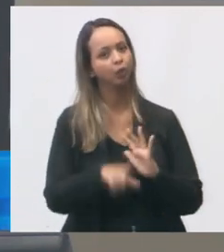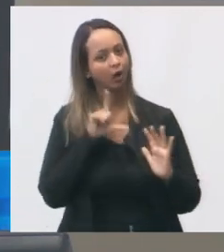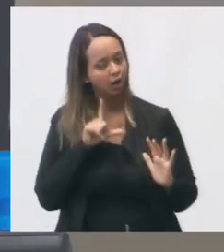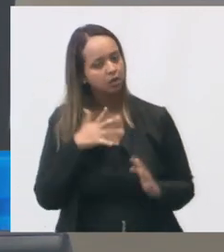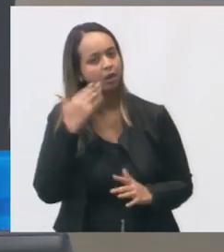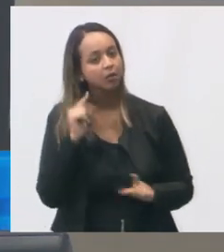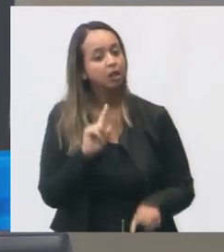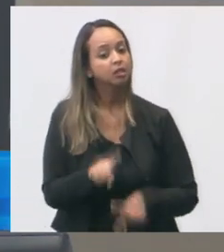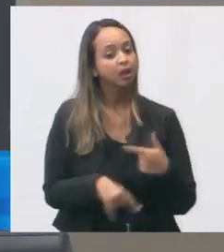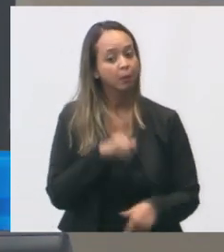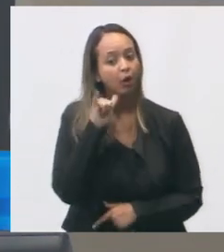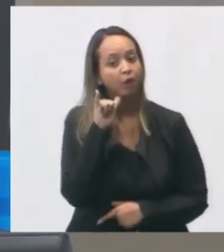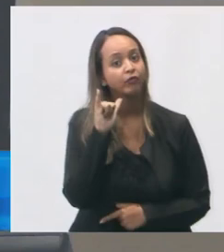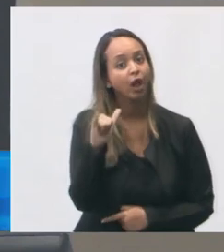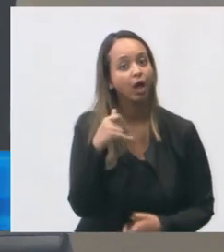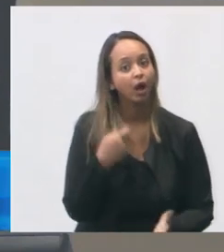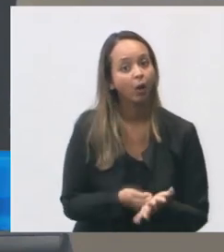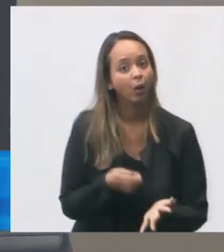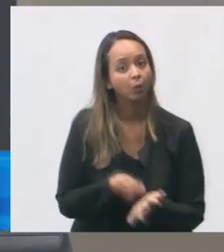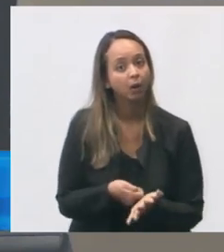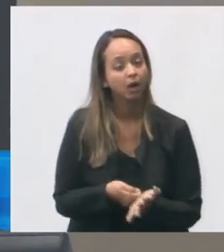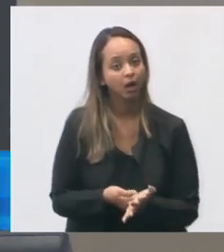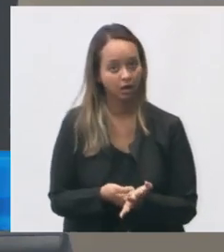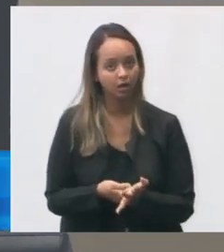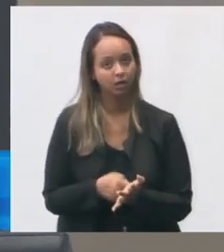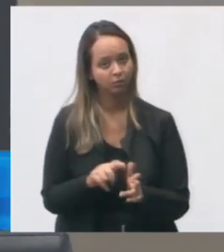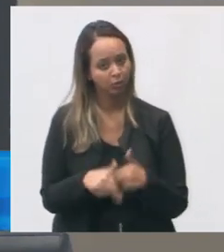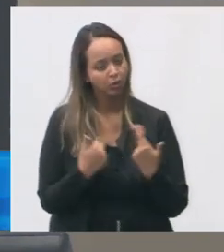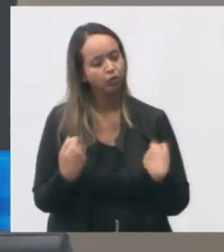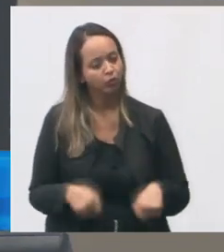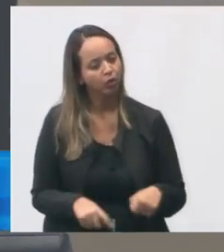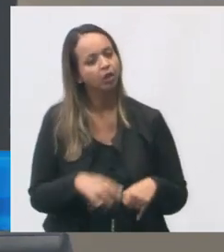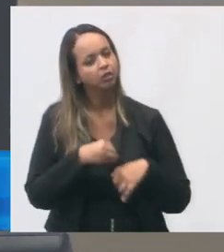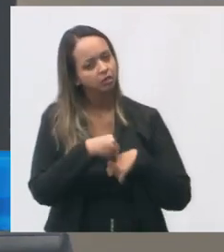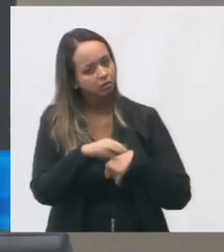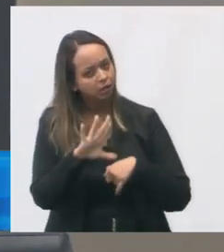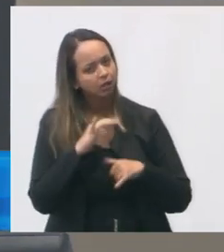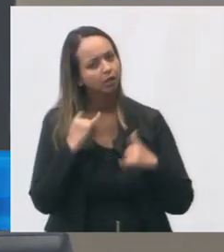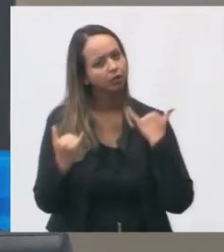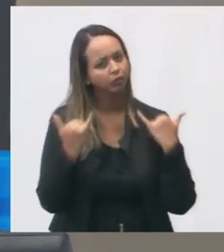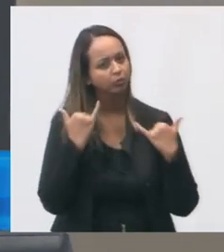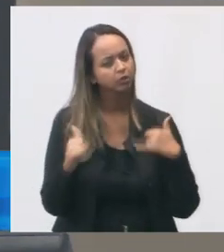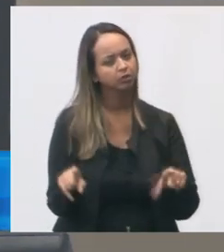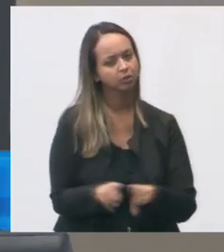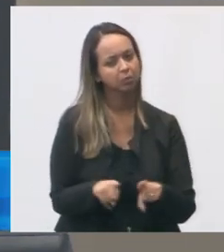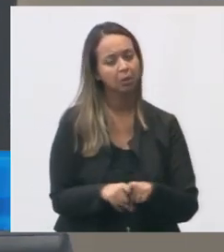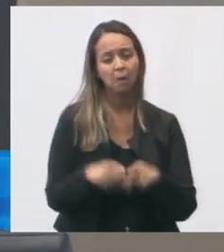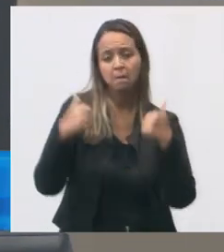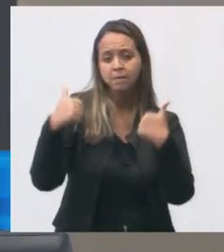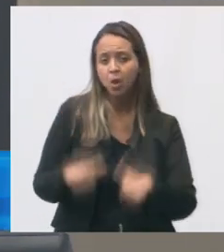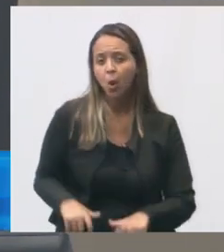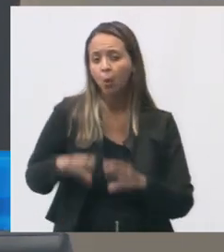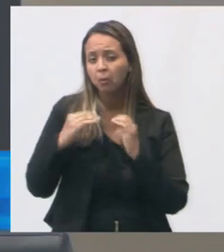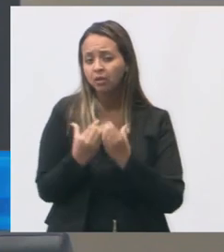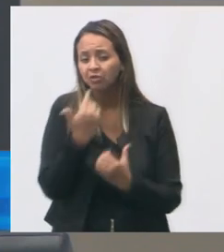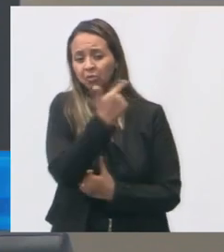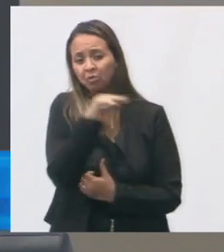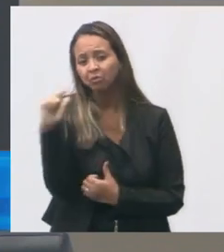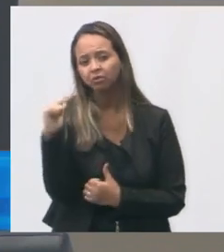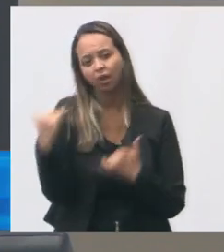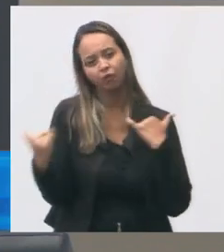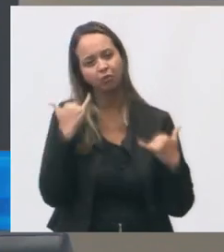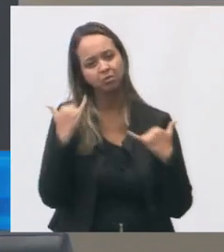trabalho até para deixar vocês com as informações, que eu acho importante. O pior que a comunidade tem é não ter informação,